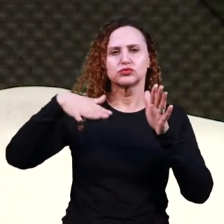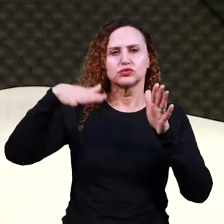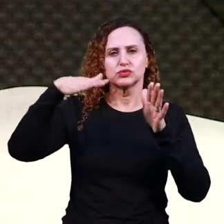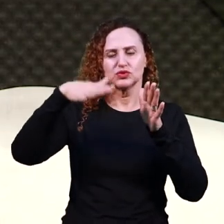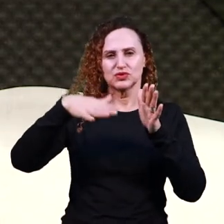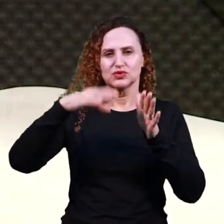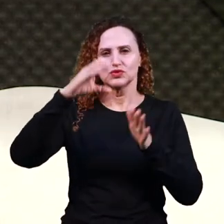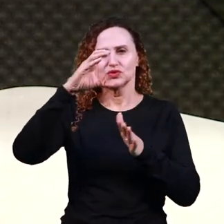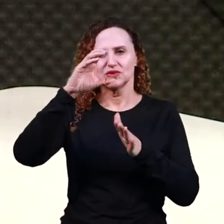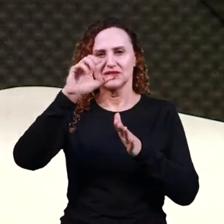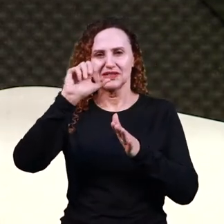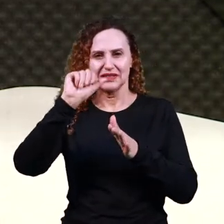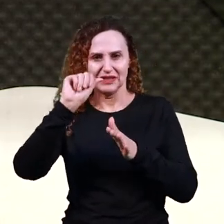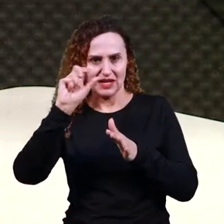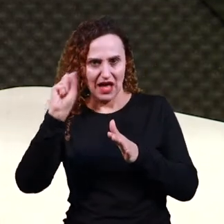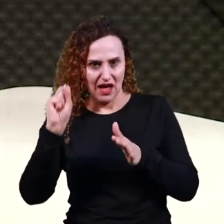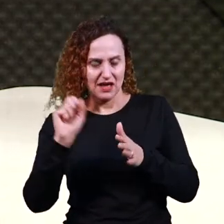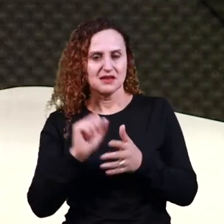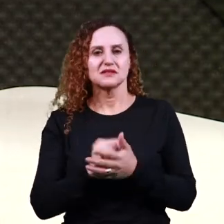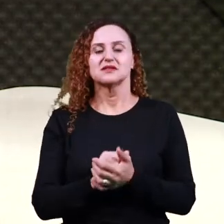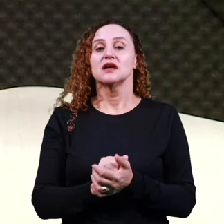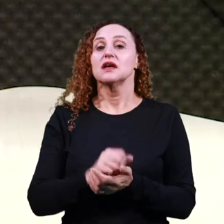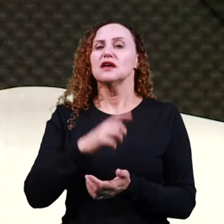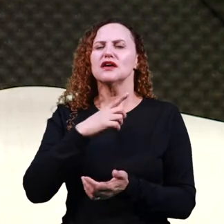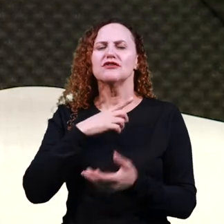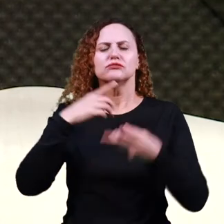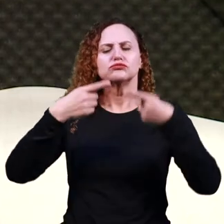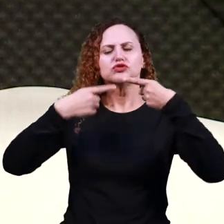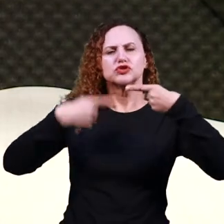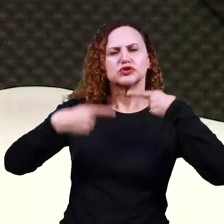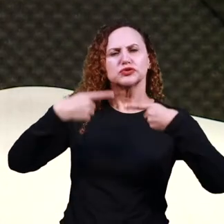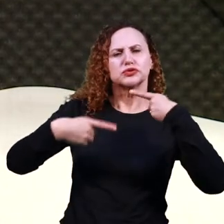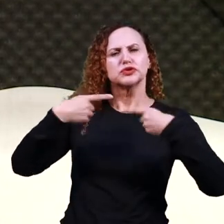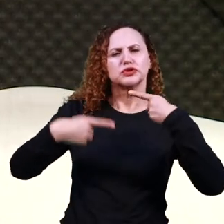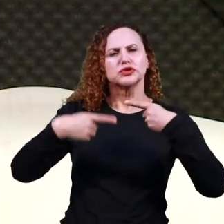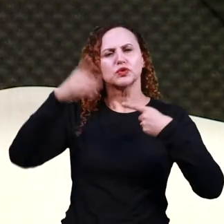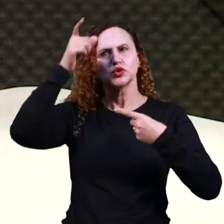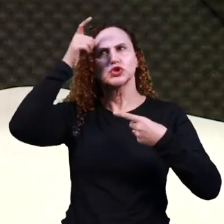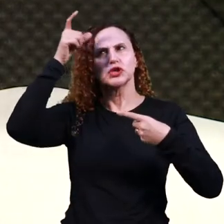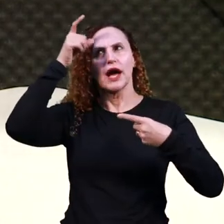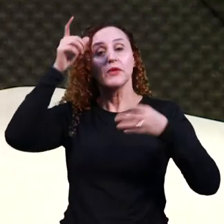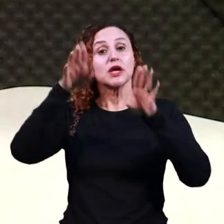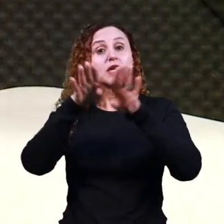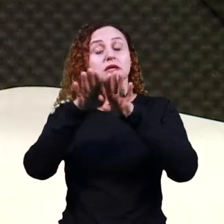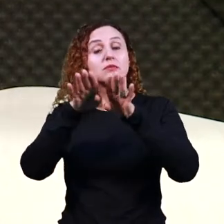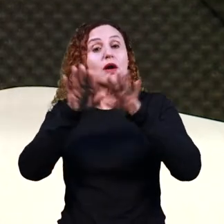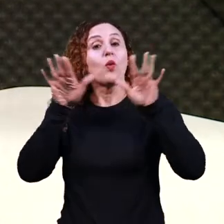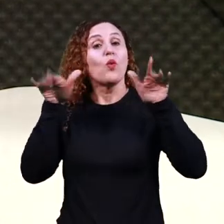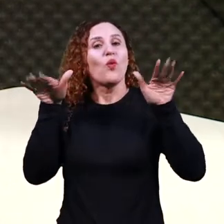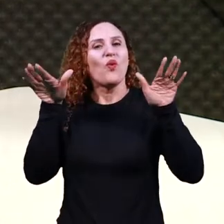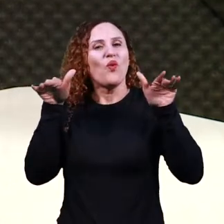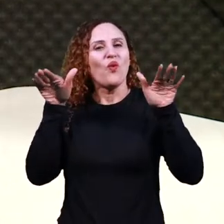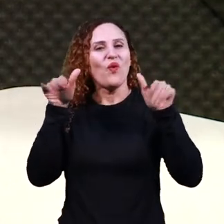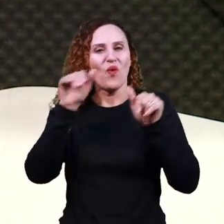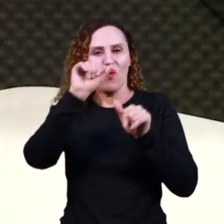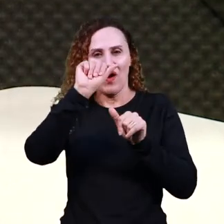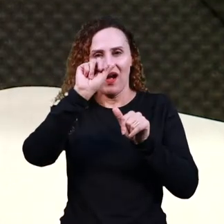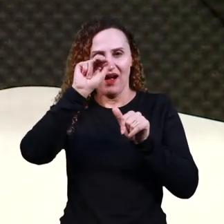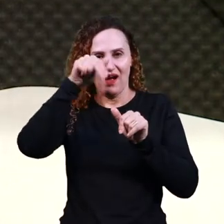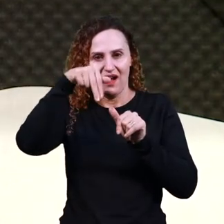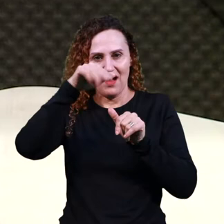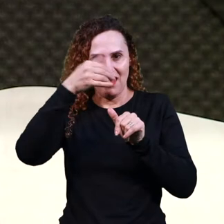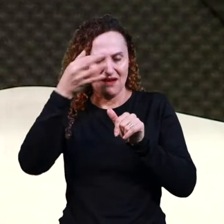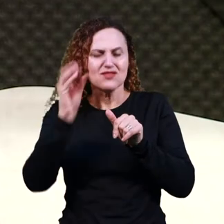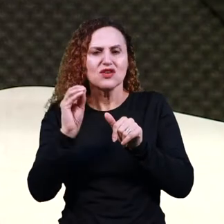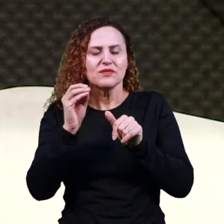discutindo com o Diabo ou com o Anjo, para saber para onde eles vão, qual é a barca que eles têm que